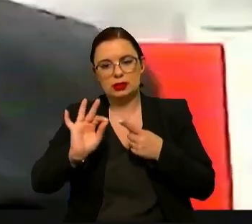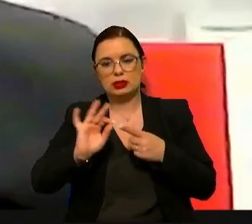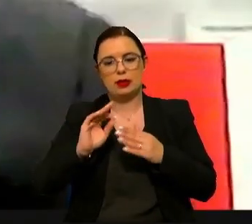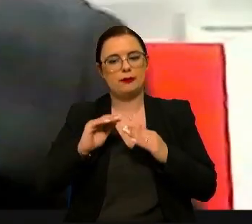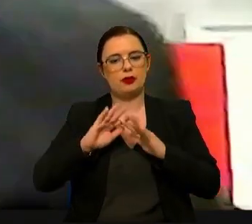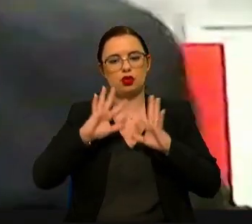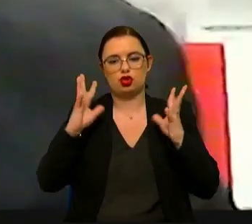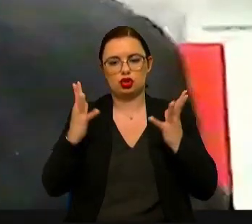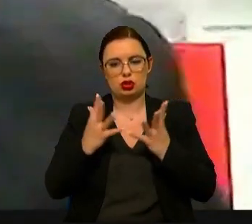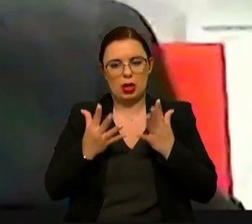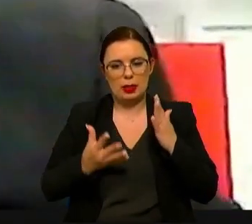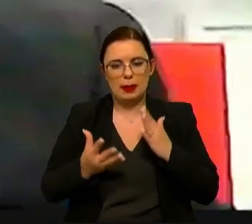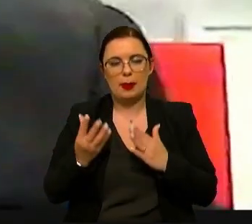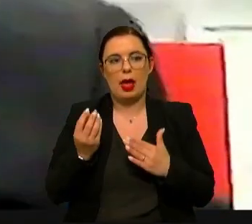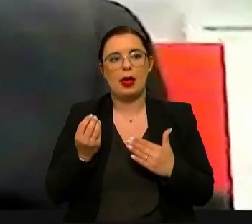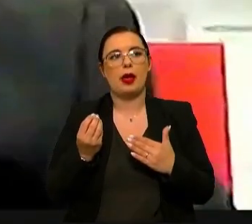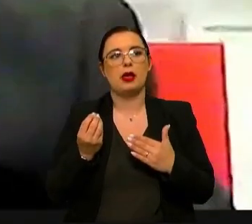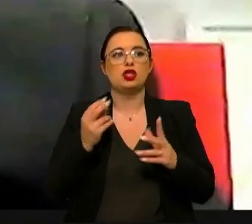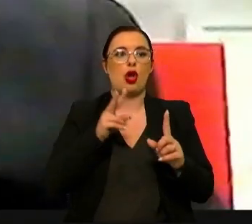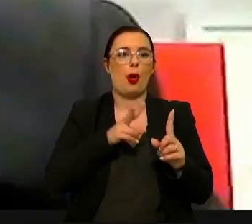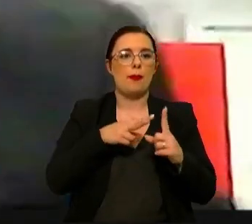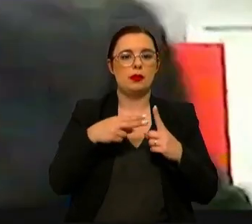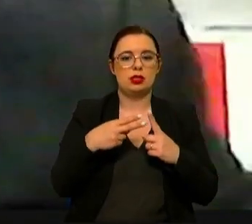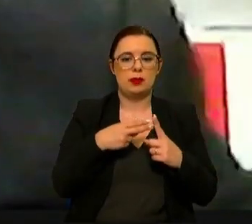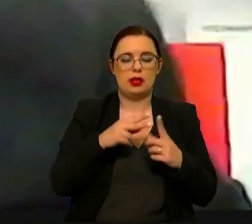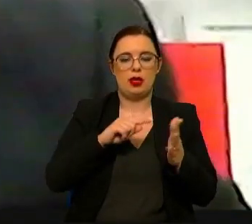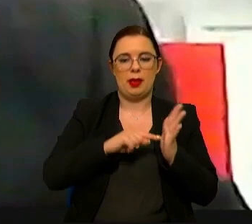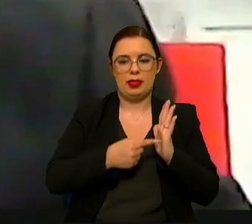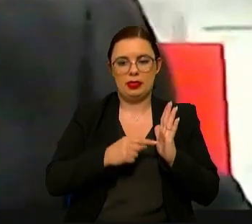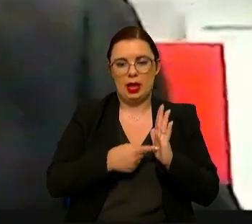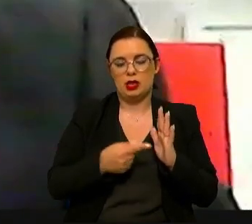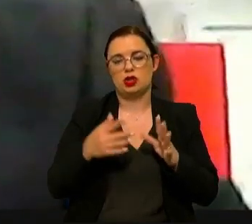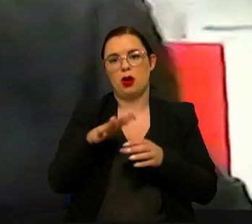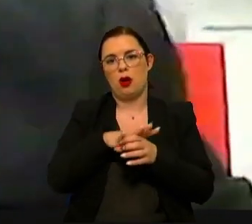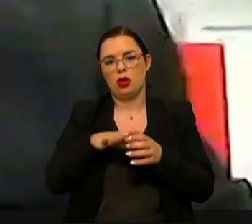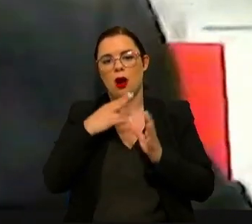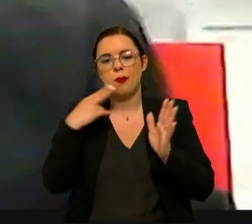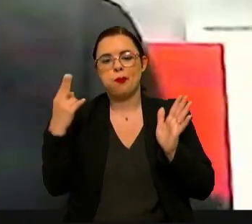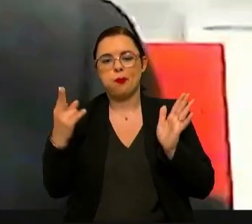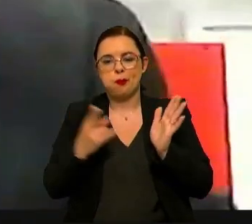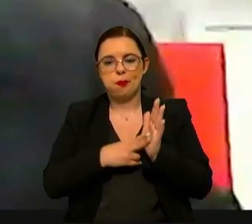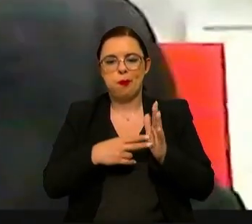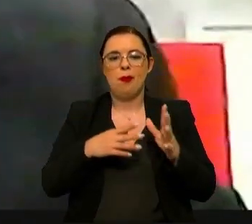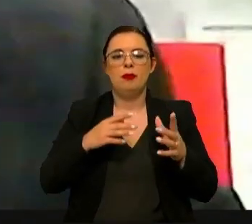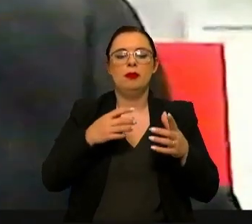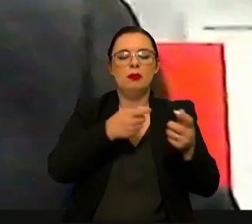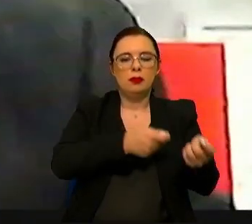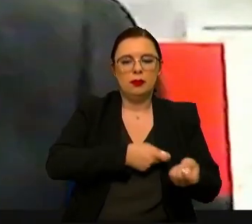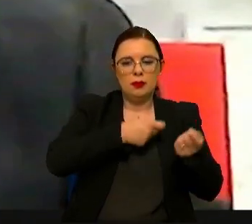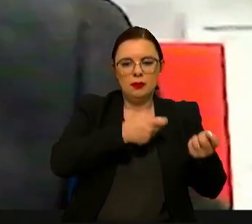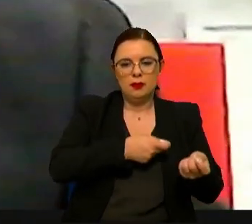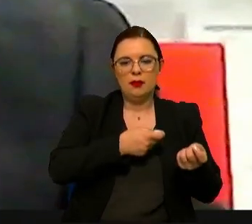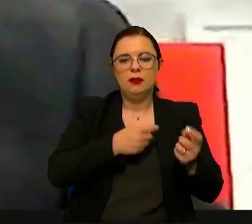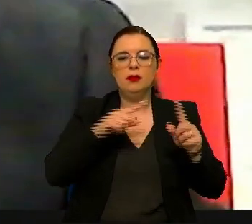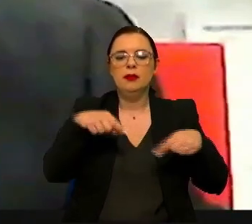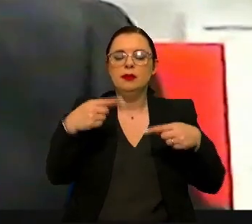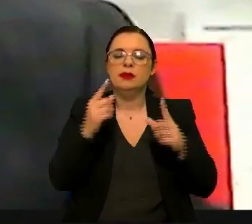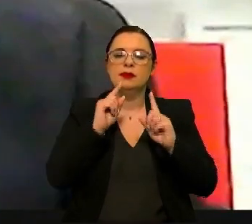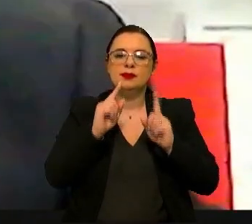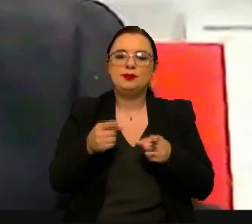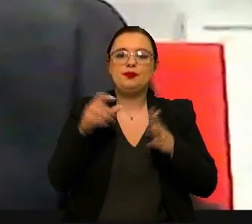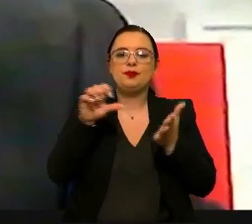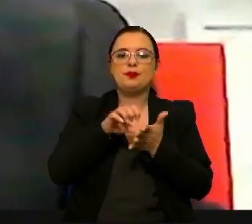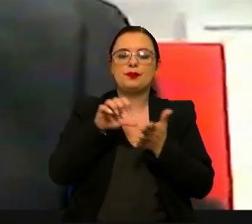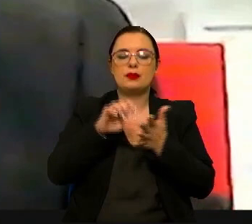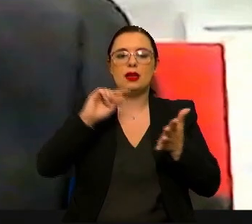Lab mais geral em termos da perspectiva de teste em contexto real na vertente da Agrotec e começámos com um centro de demonstração